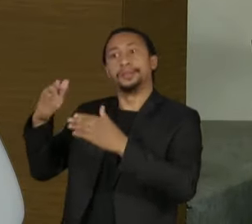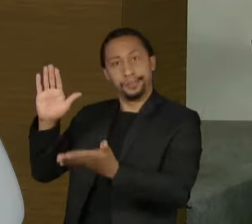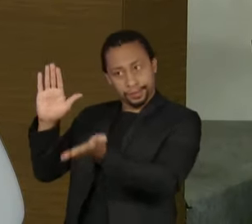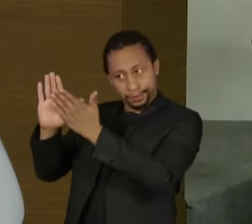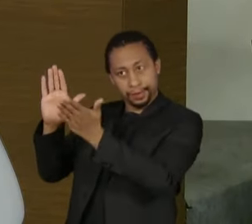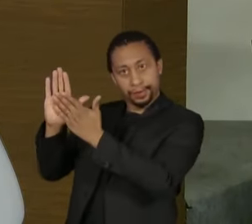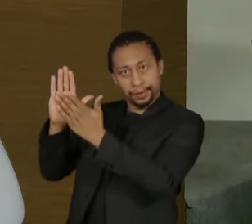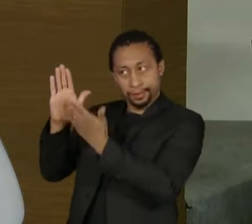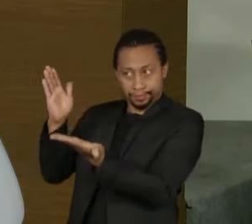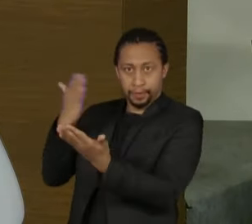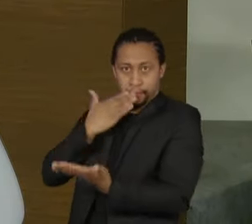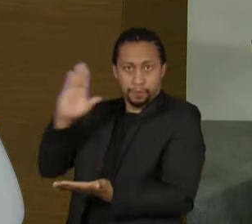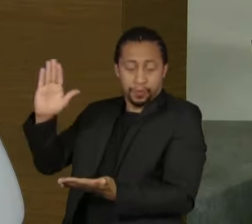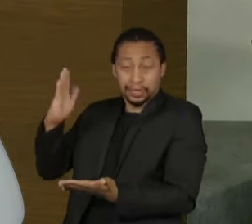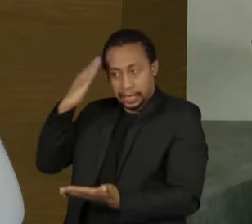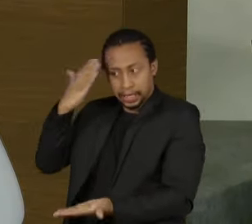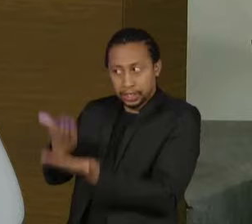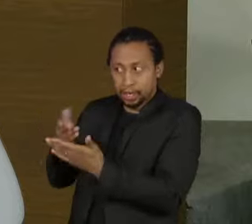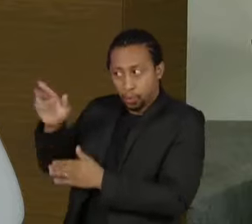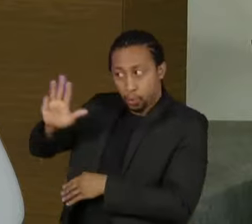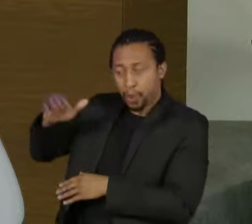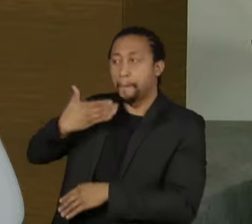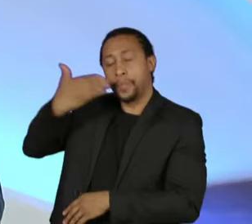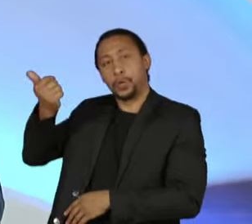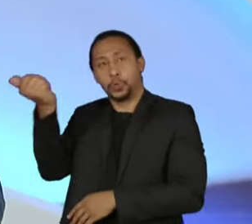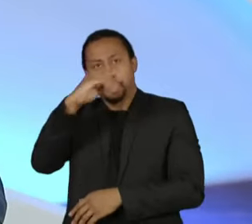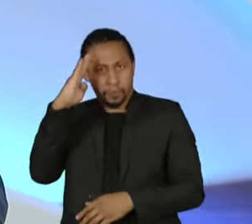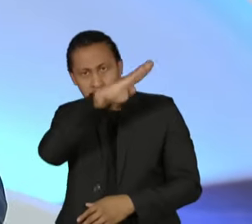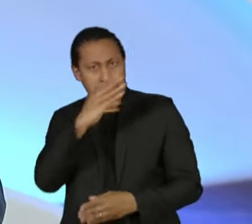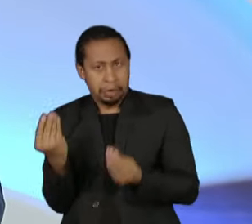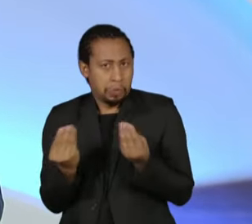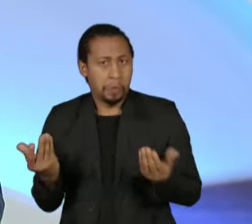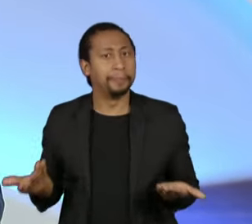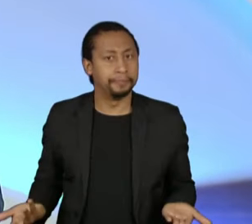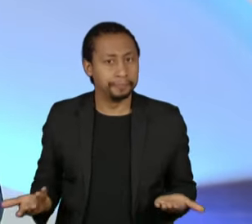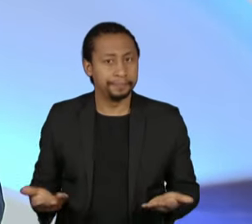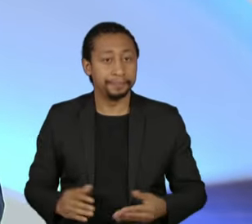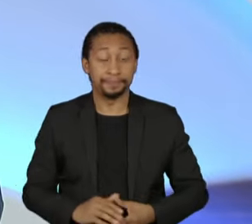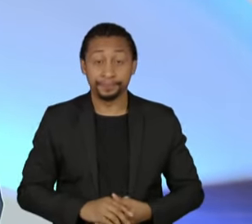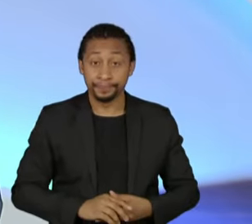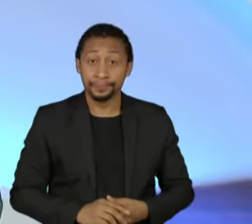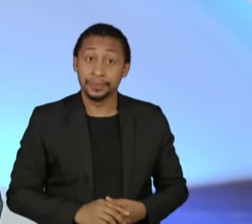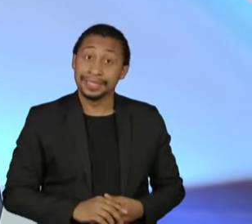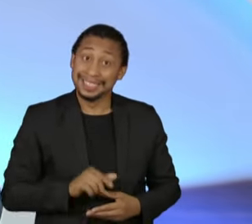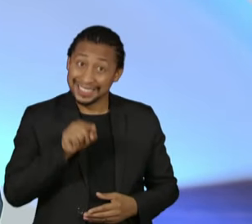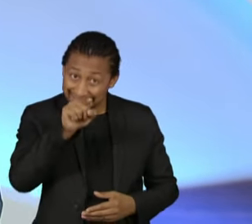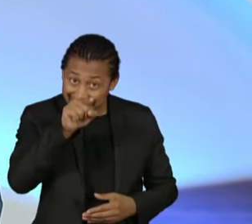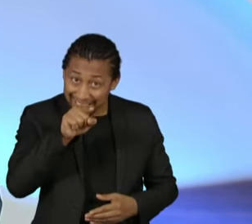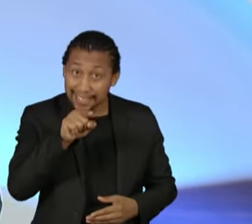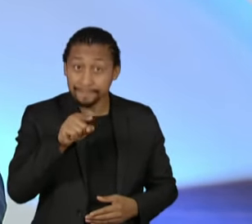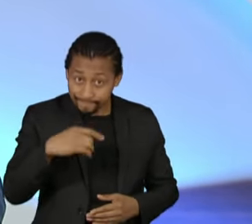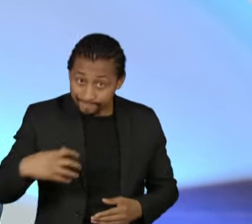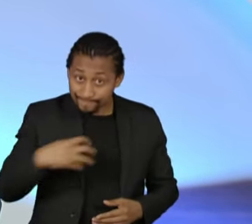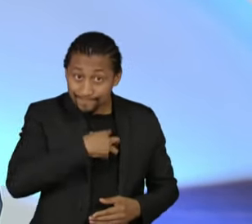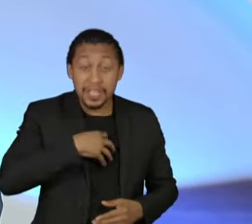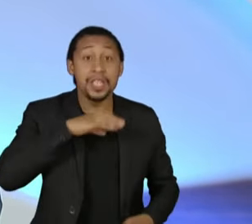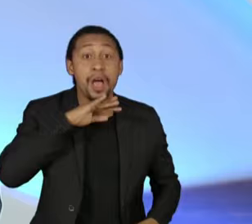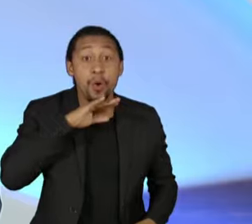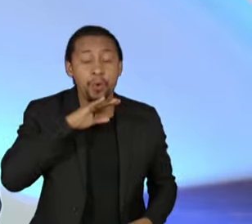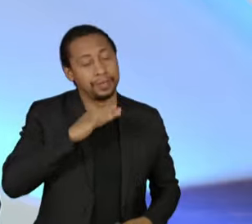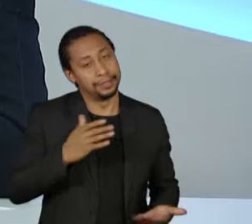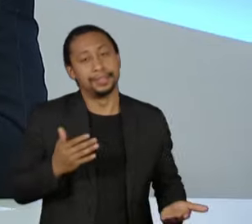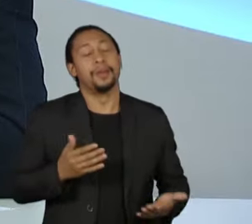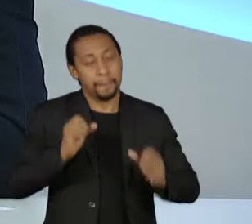ele vai fazer melhor do que o seu oponente. Como é que o imagina isso? Olha, se você acha que está ruim, eu posso lhe afirmar aqui. Está muito pior.